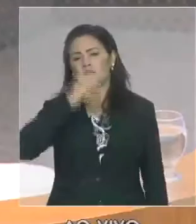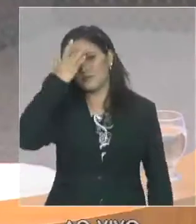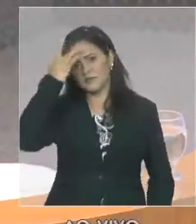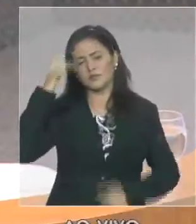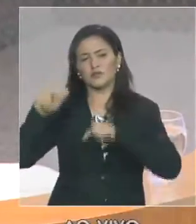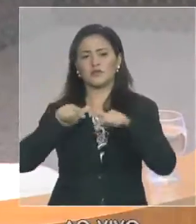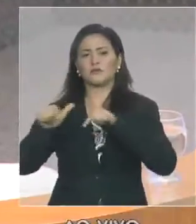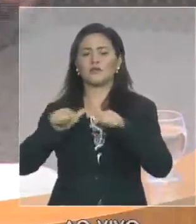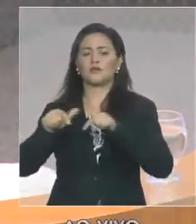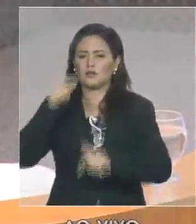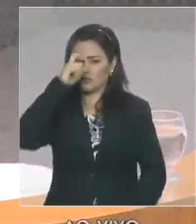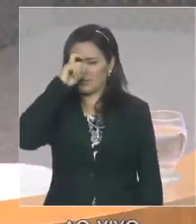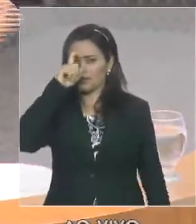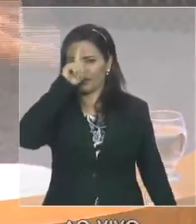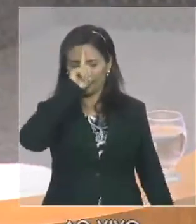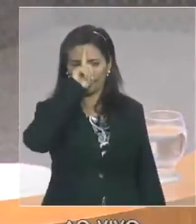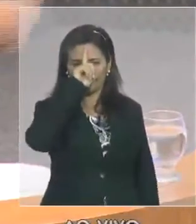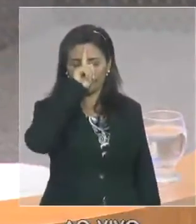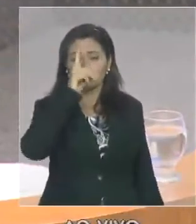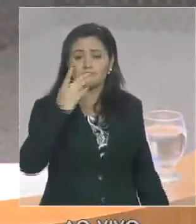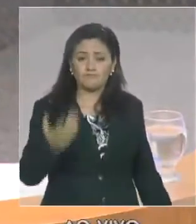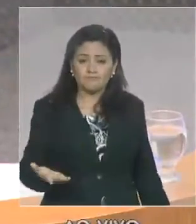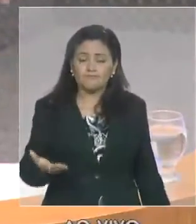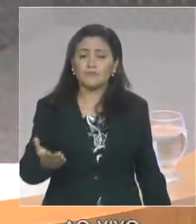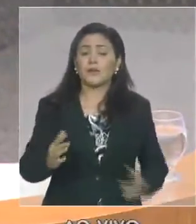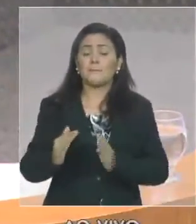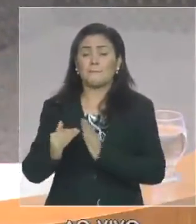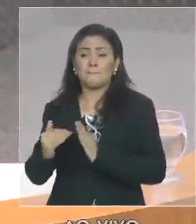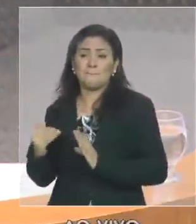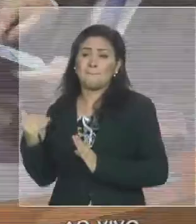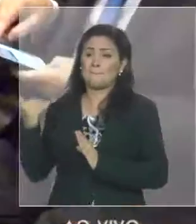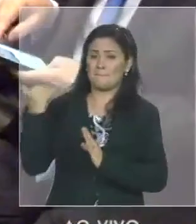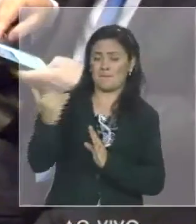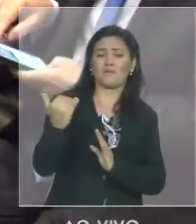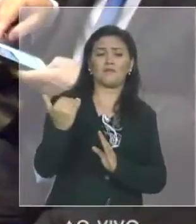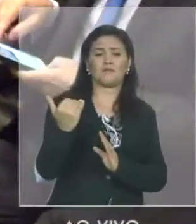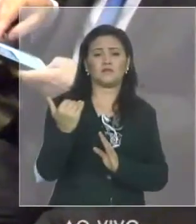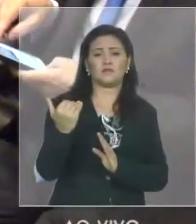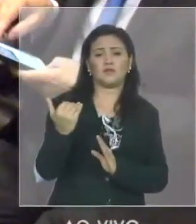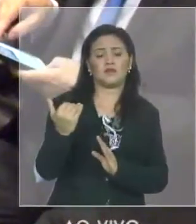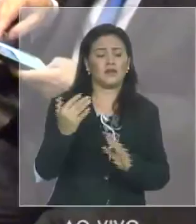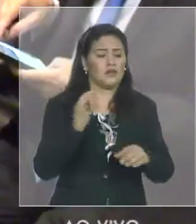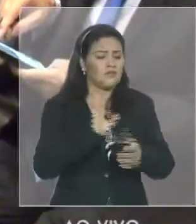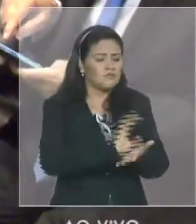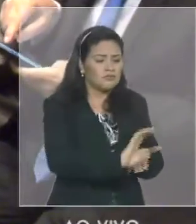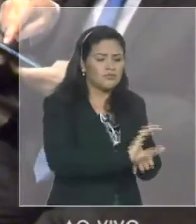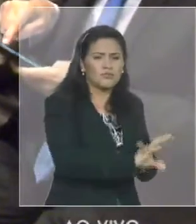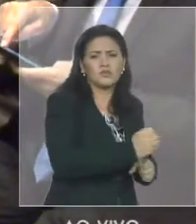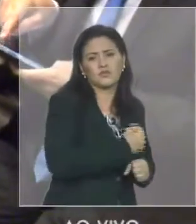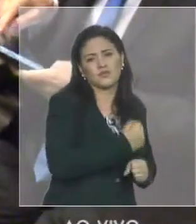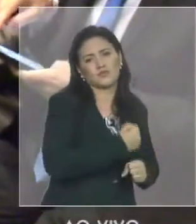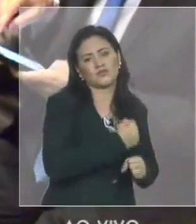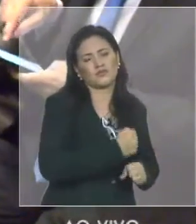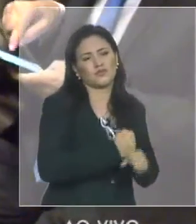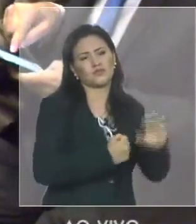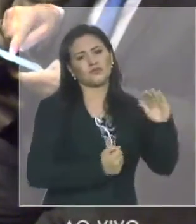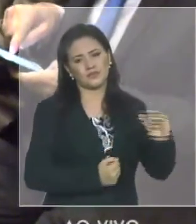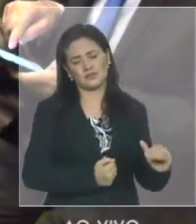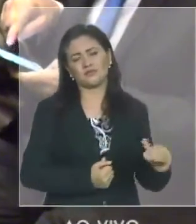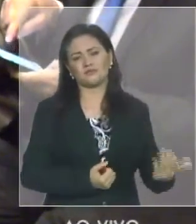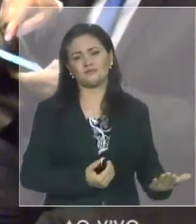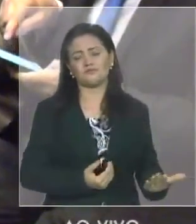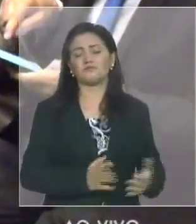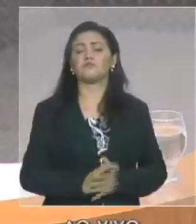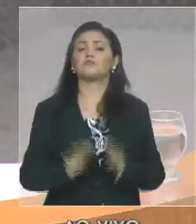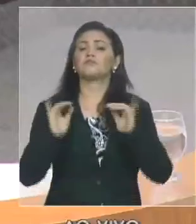macro-regional, que ultrapassa o valor que foi investido na obra. De modo que eu faço questão de modo transparente e dizer a todas as senhoras